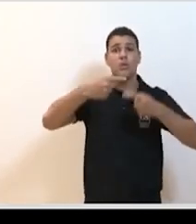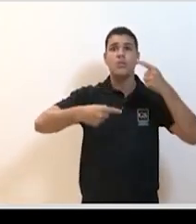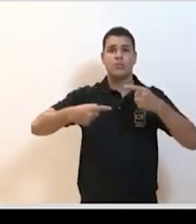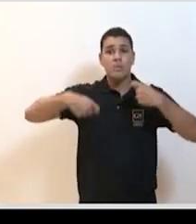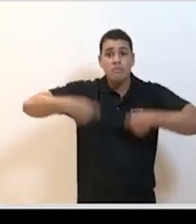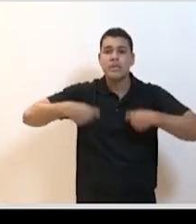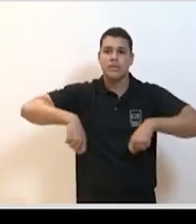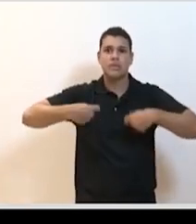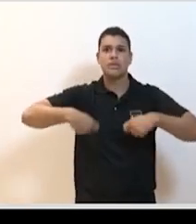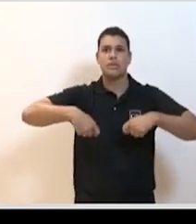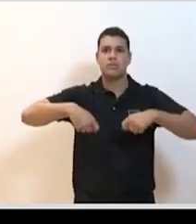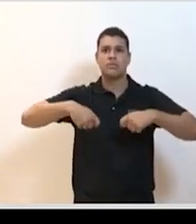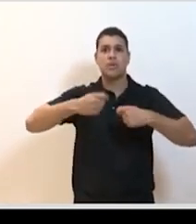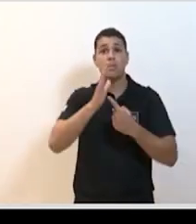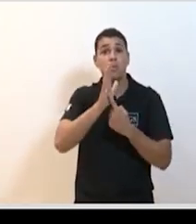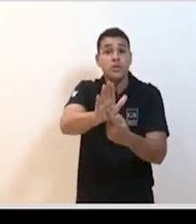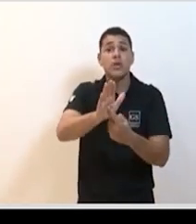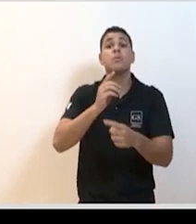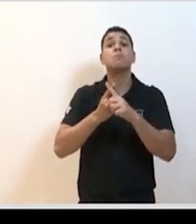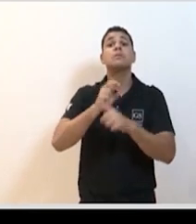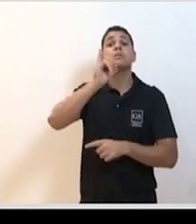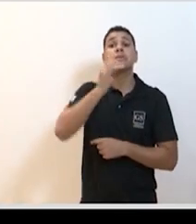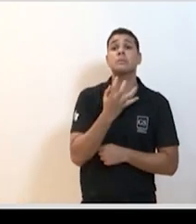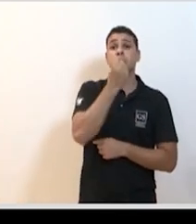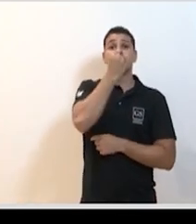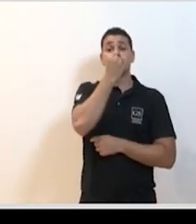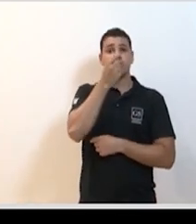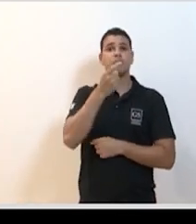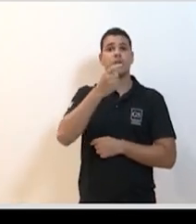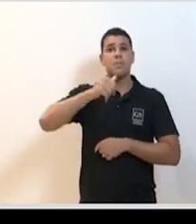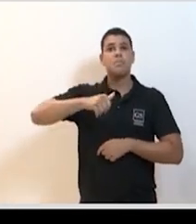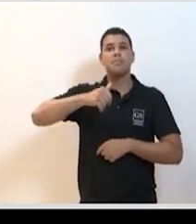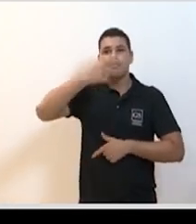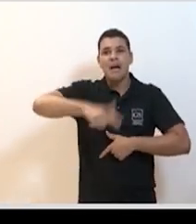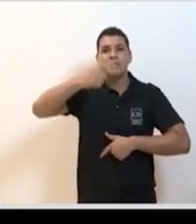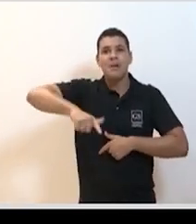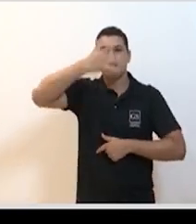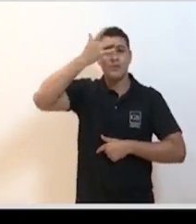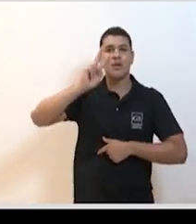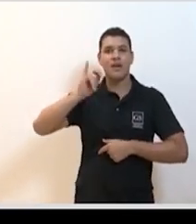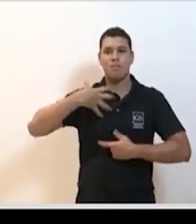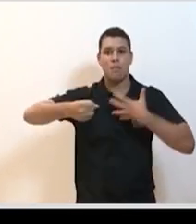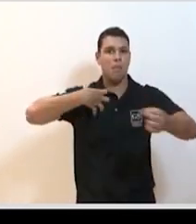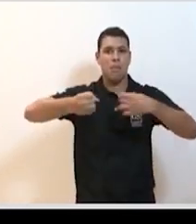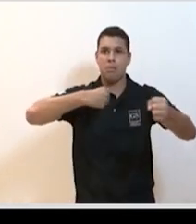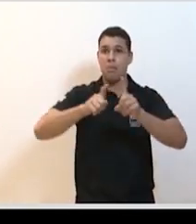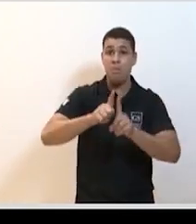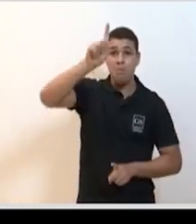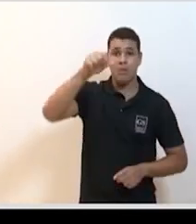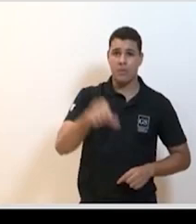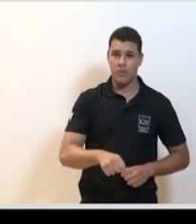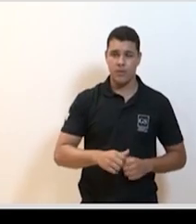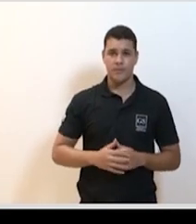preciso fazer as coisas, porque senão os números vão crescer acentuadamente como aparece aí nessas linhas em azul nos dois gráficos abaixo. Próximo, por favor.